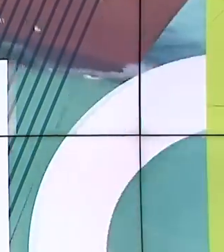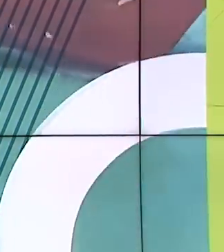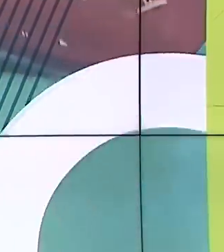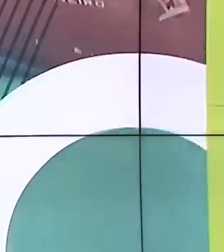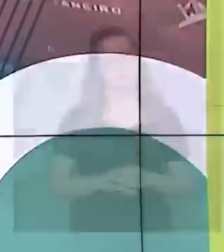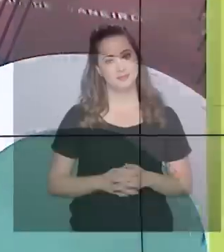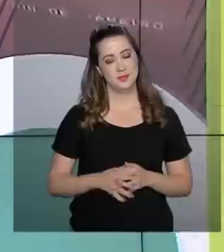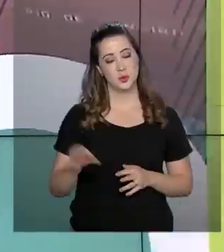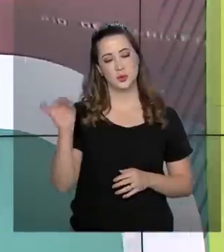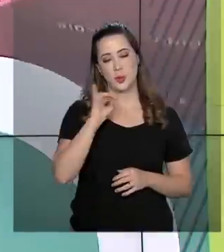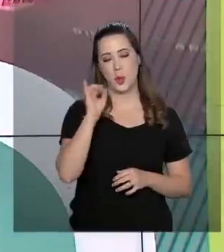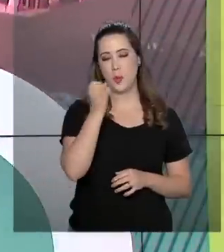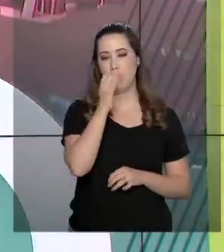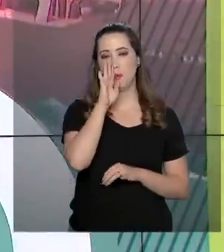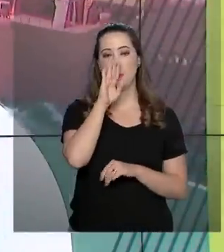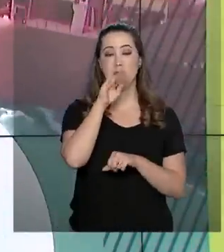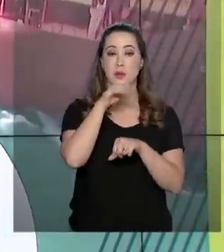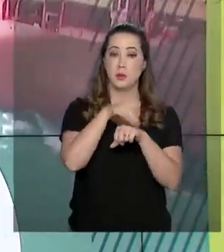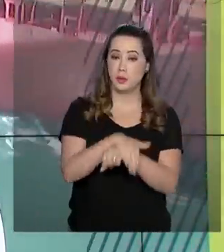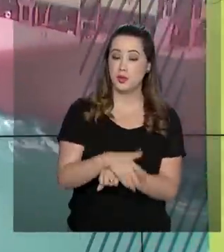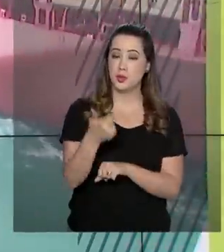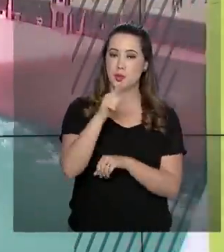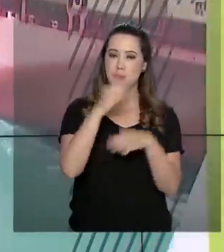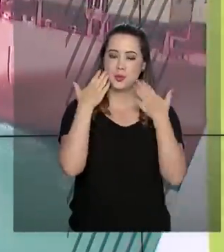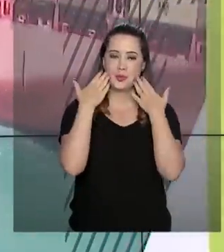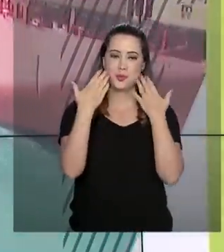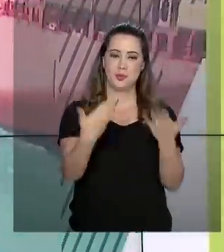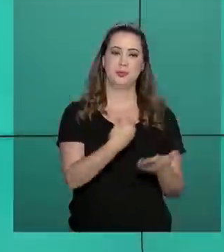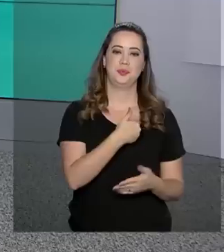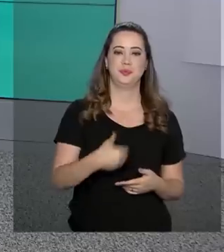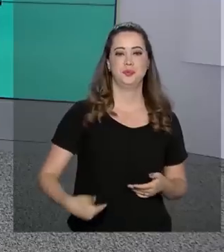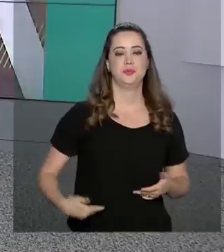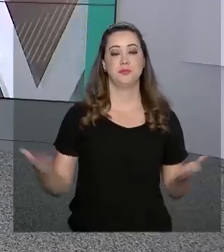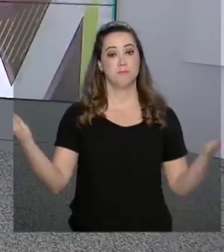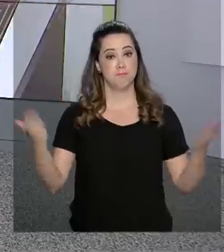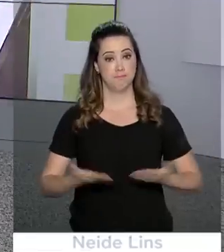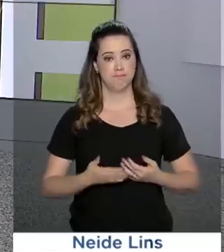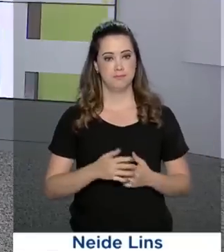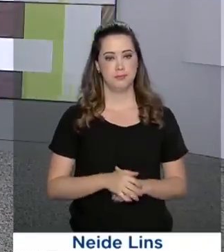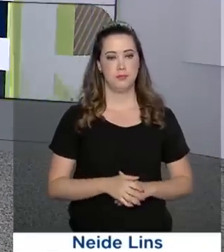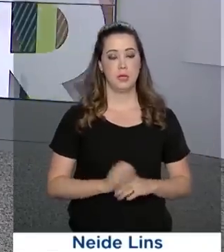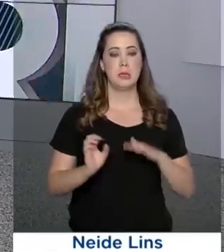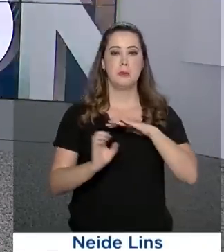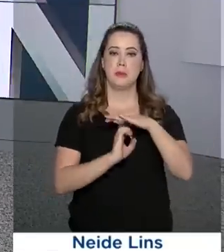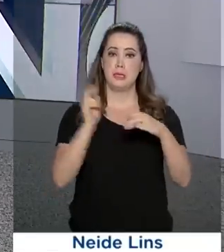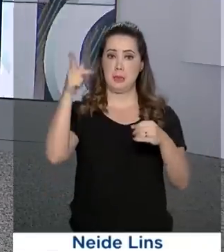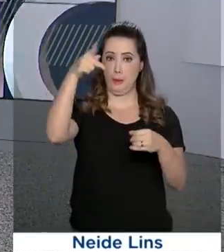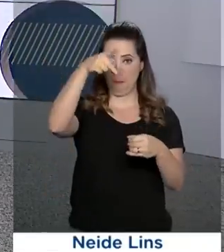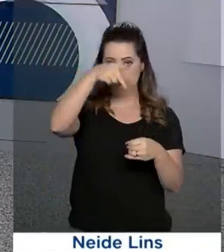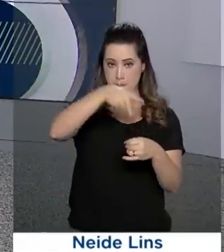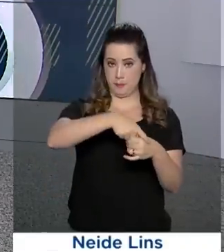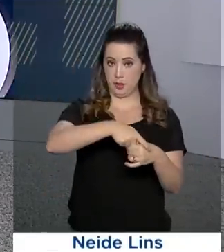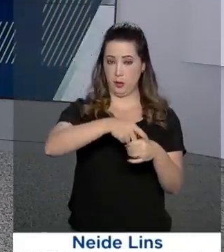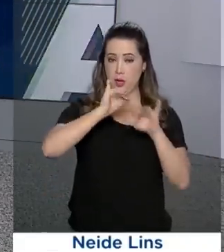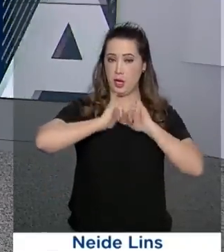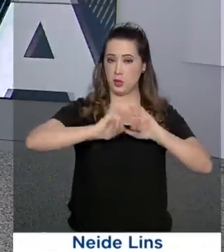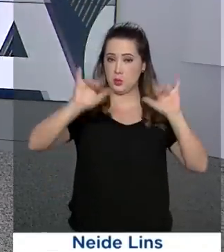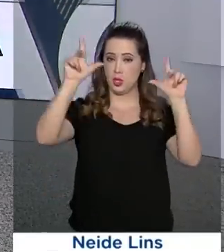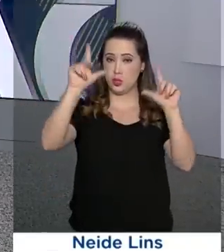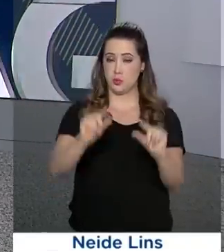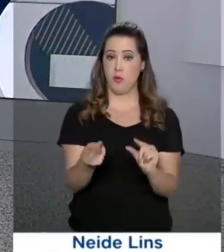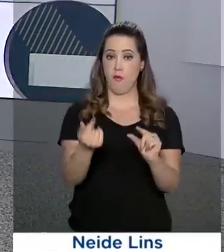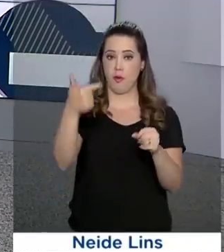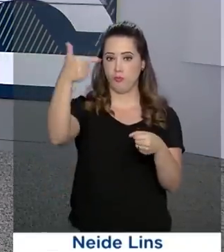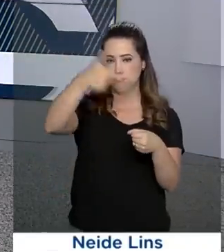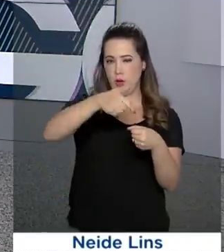Olá, boa noite. Estamos de volta com mais uma edição do Governo Agora. A Petrobras deve anunciar redução no preço da gasolina